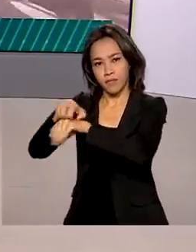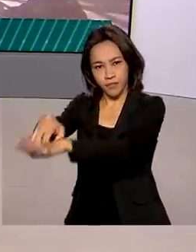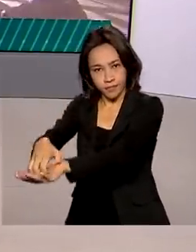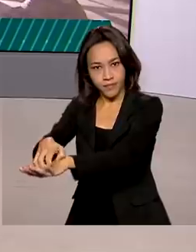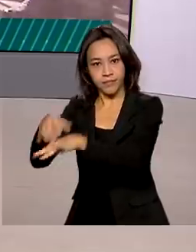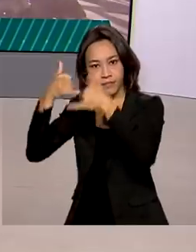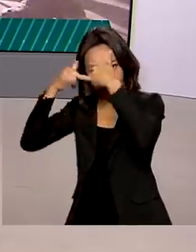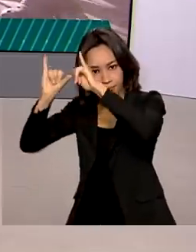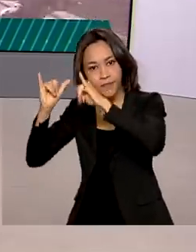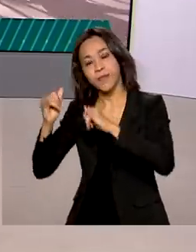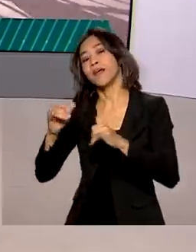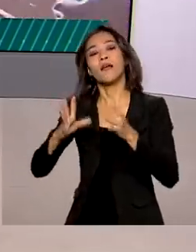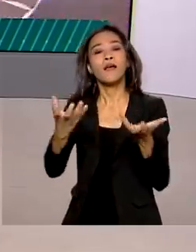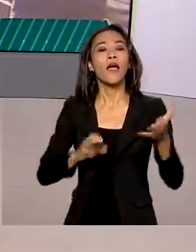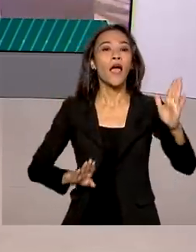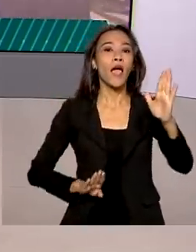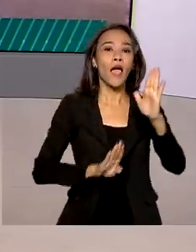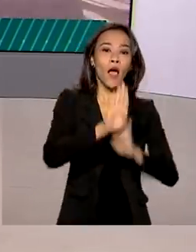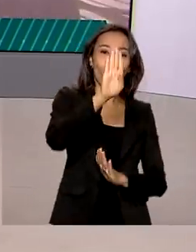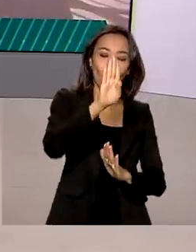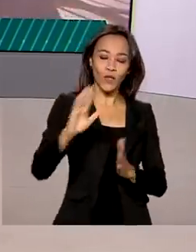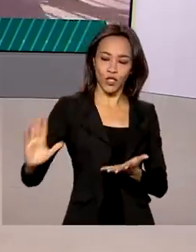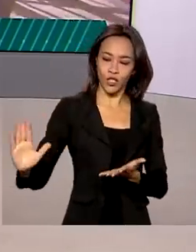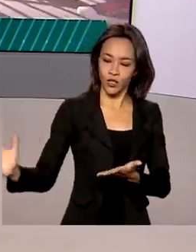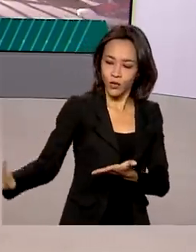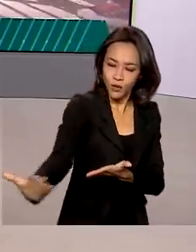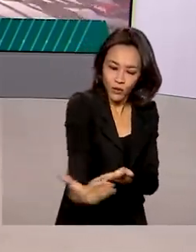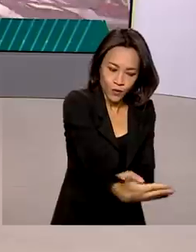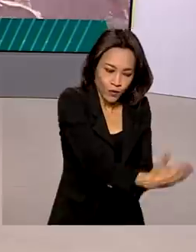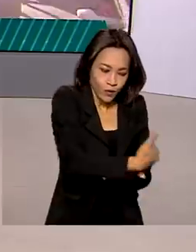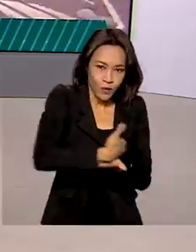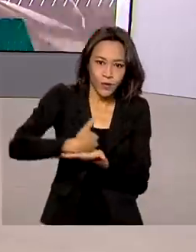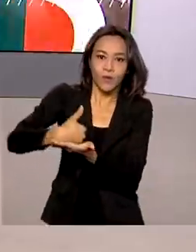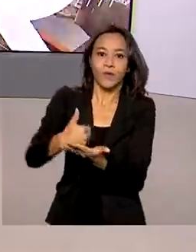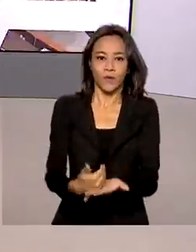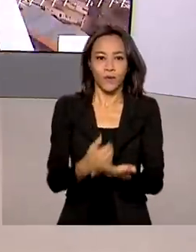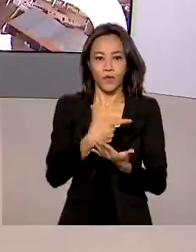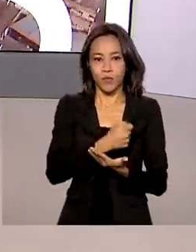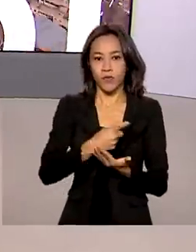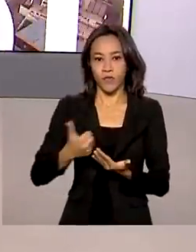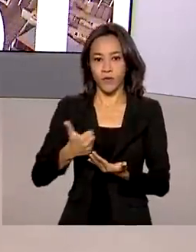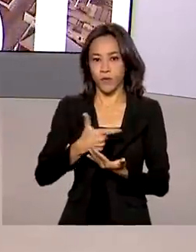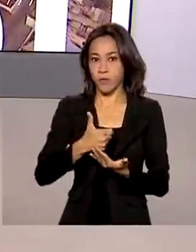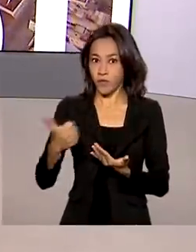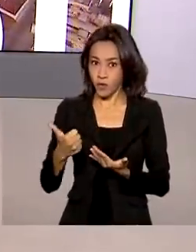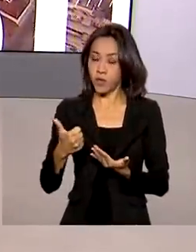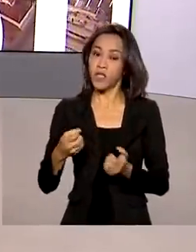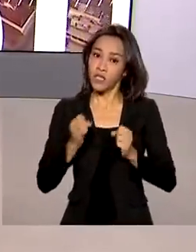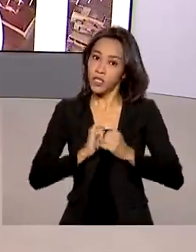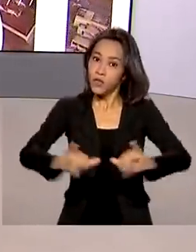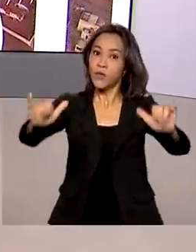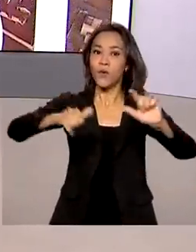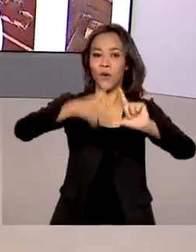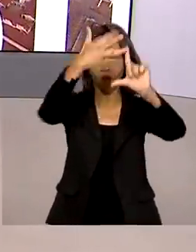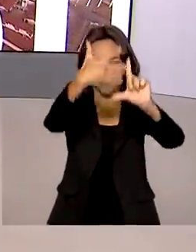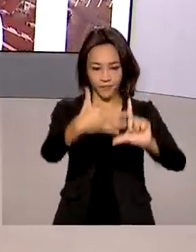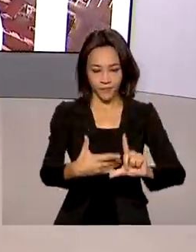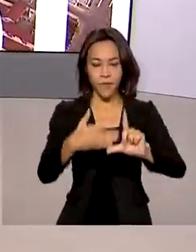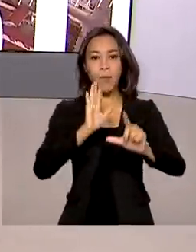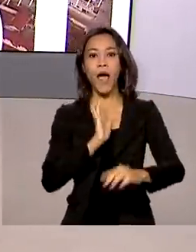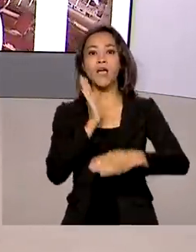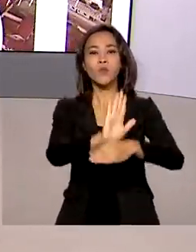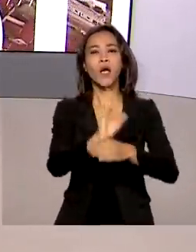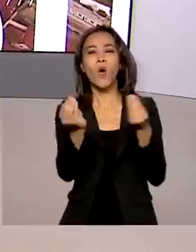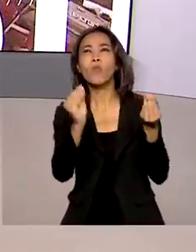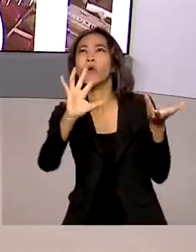recorde na colheita 2021-2022 e lançou uma plataforma digital para ajudar os produtores rurais no monitoramento do